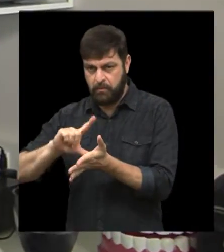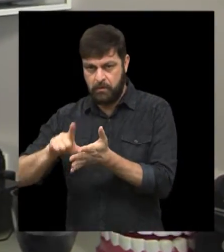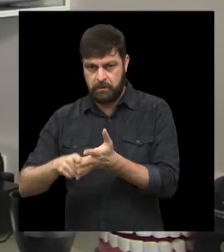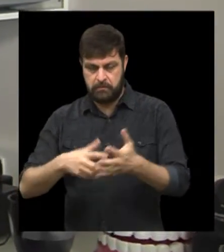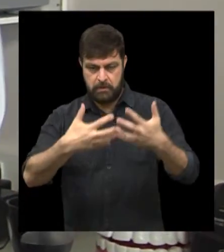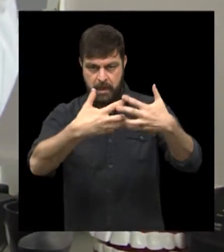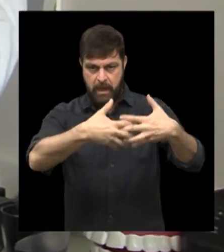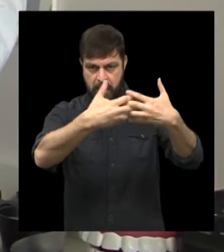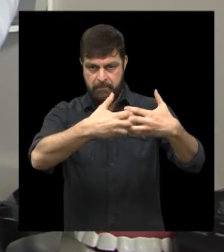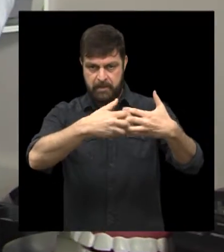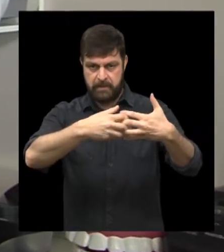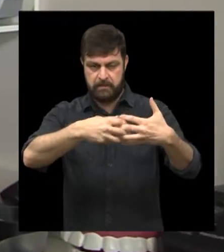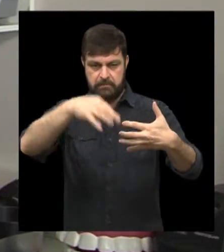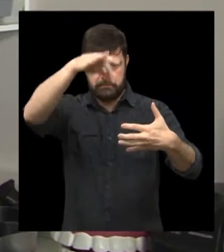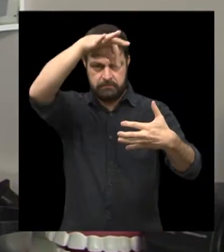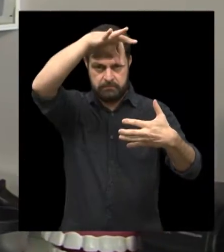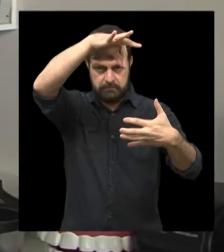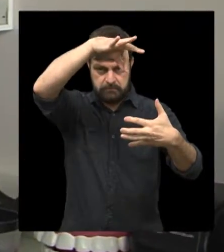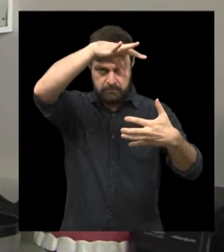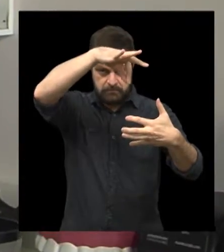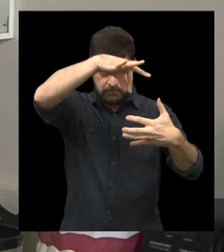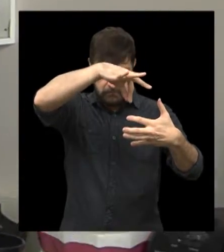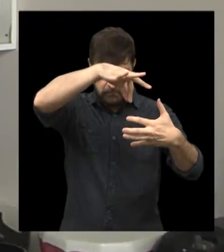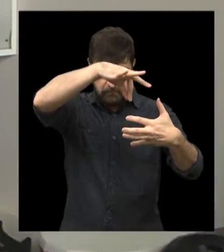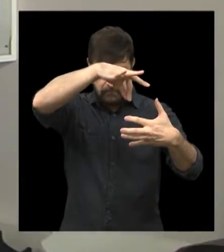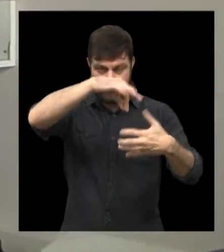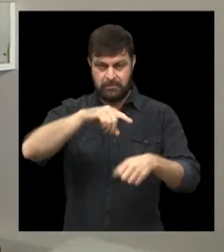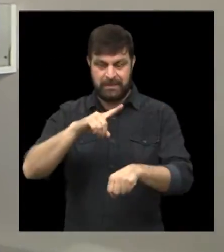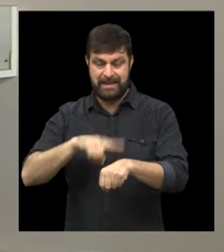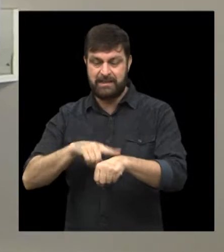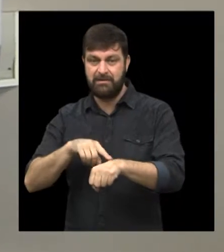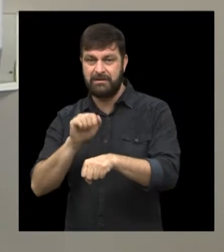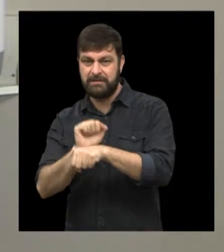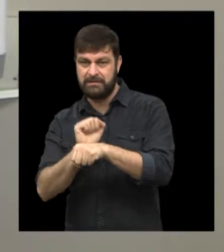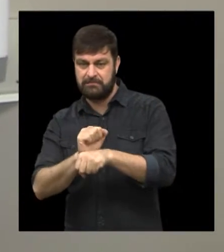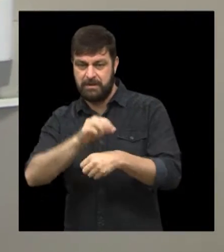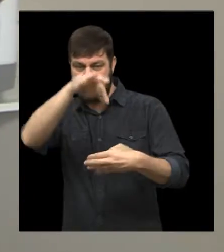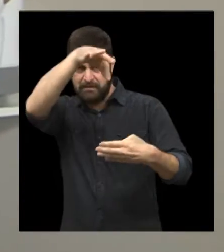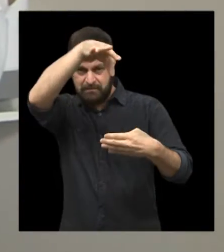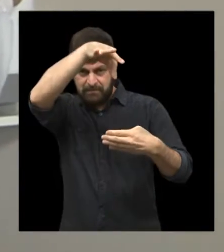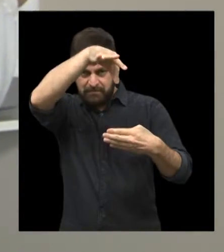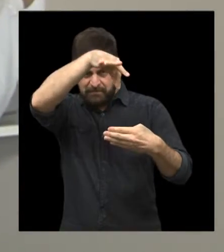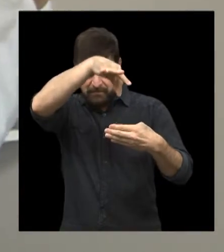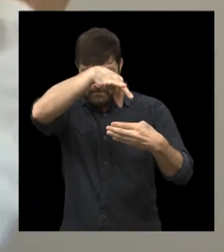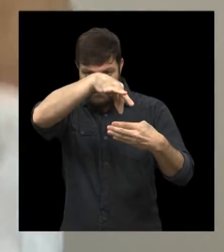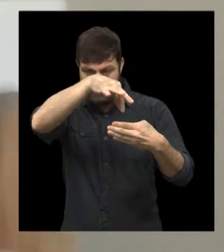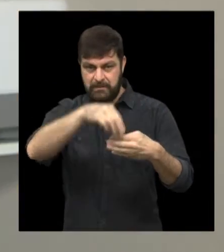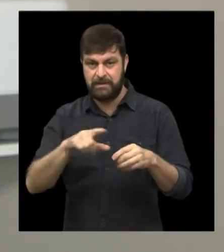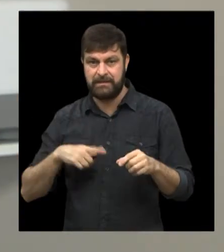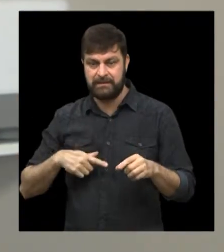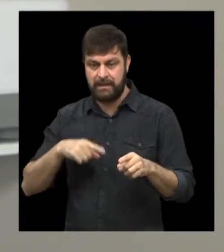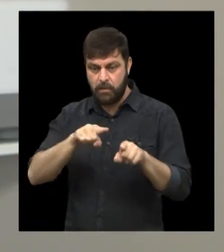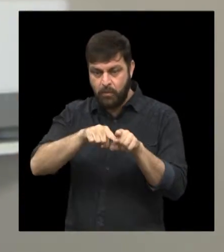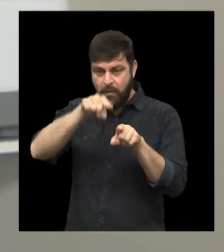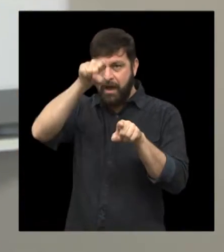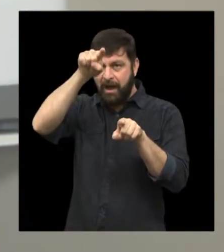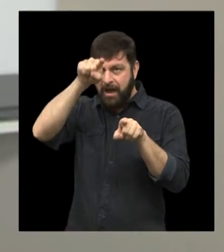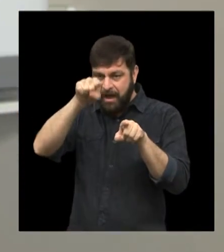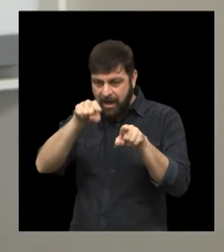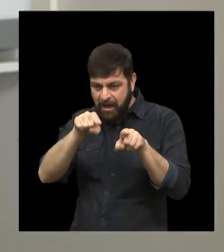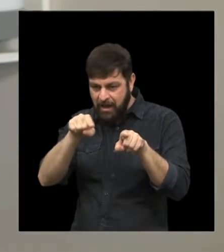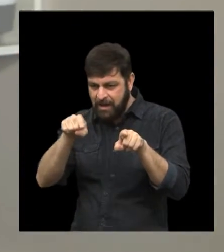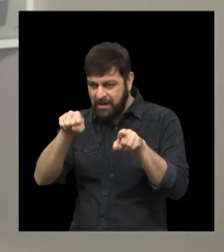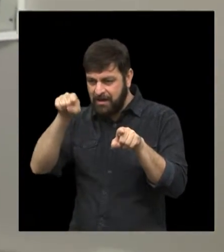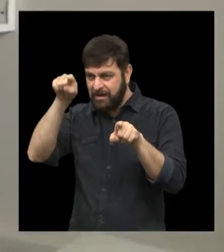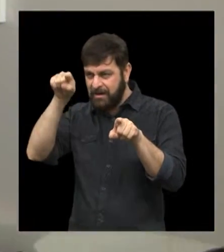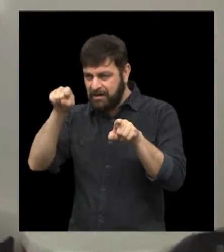inserir no aparelho. No momento que eu insiro no aparelho, antes de inserir, eu vou mostrar aqui no gráfico para vocês, que